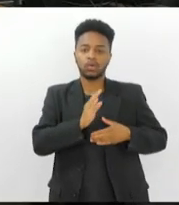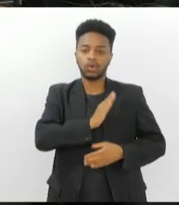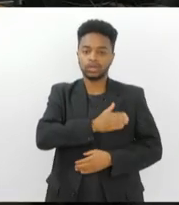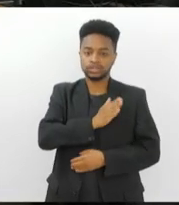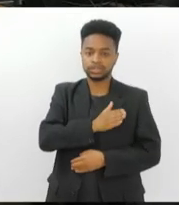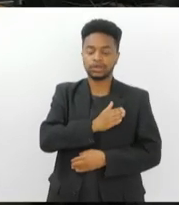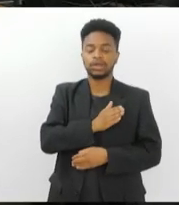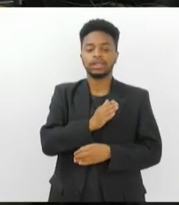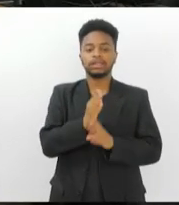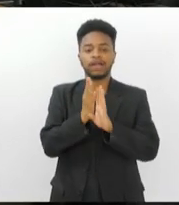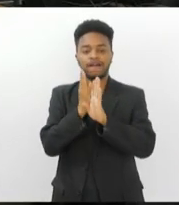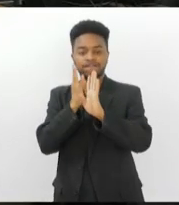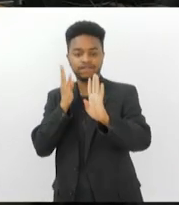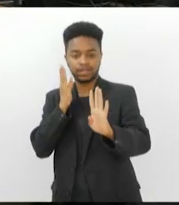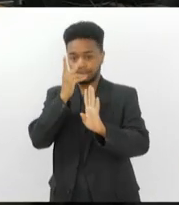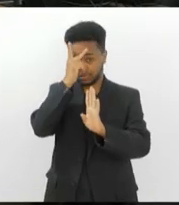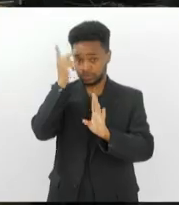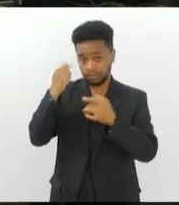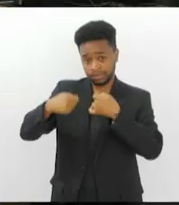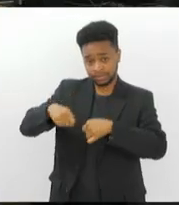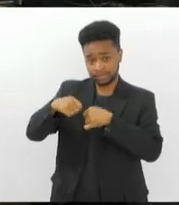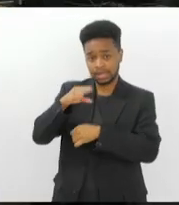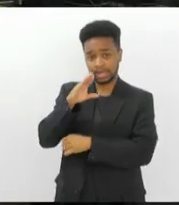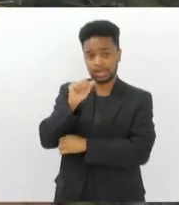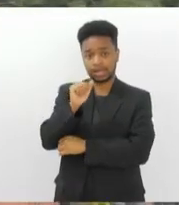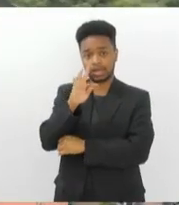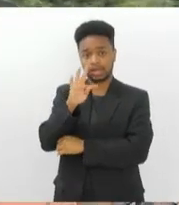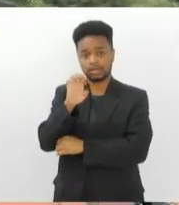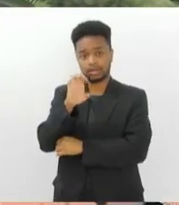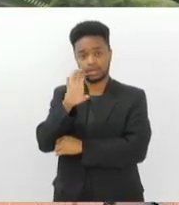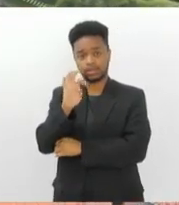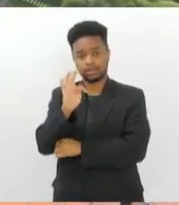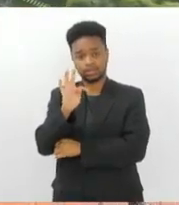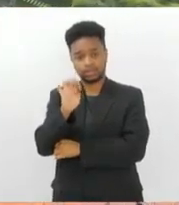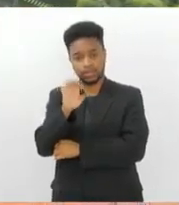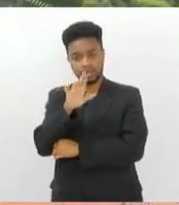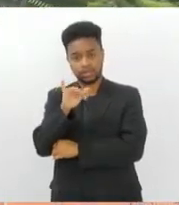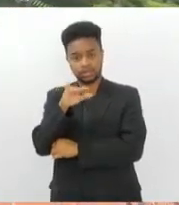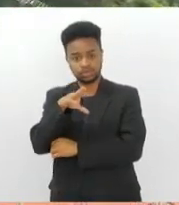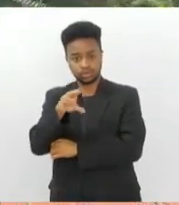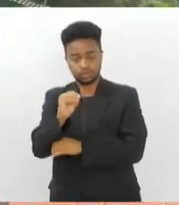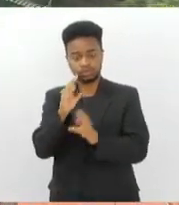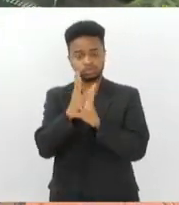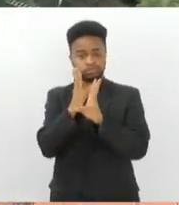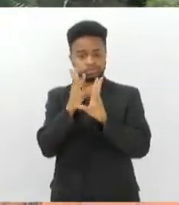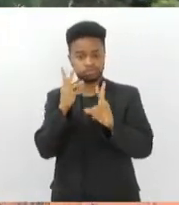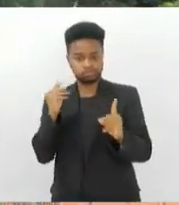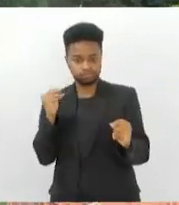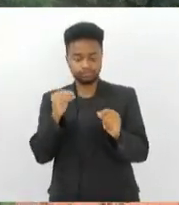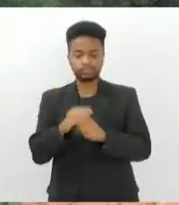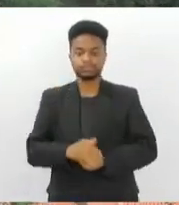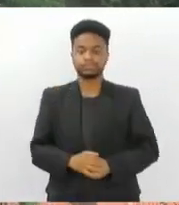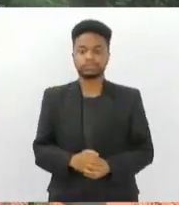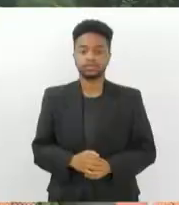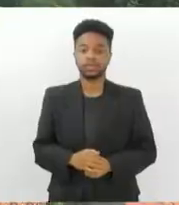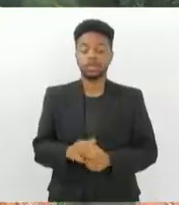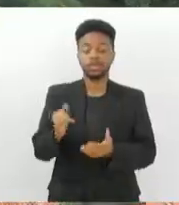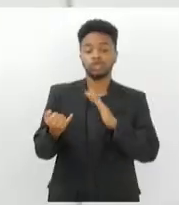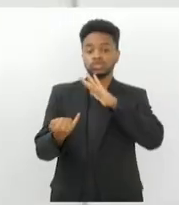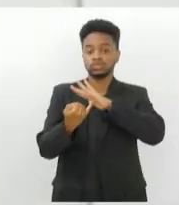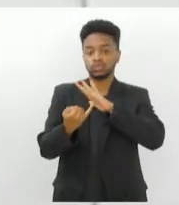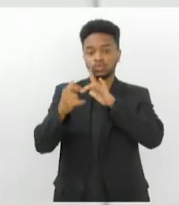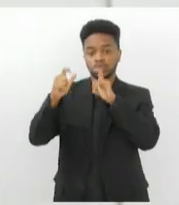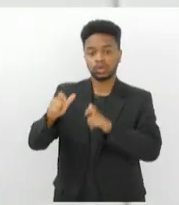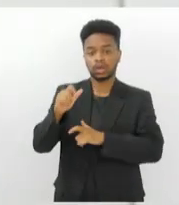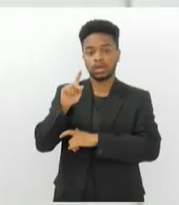precisa de cateterismo e angioplastia. O Instituto Estadual de Cardiologia Luísio de Castro, que fica no Maitá,